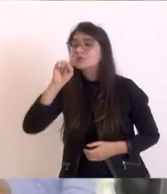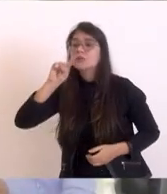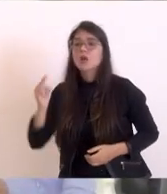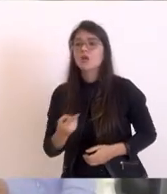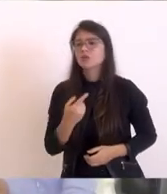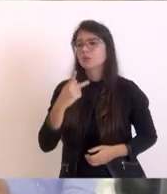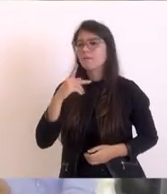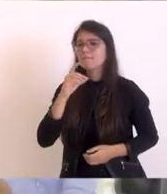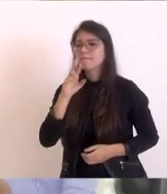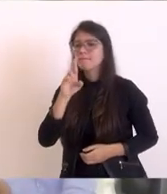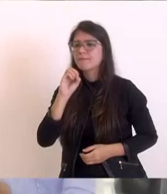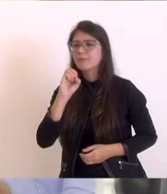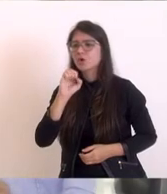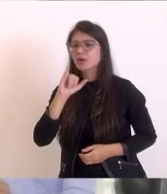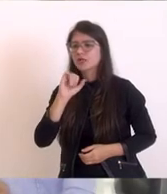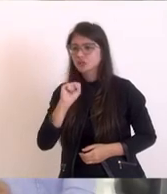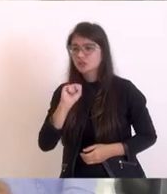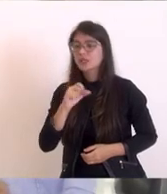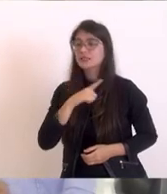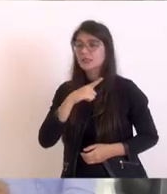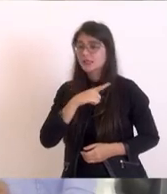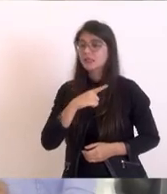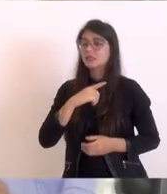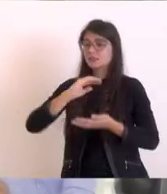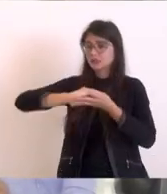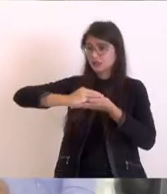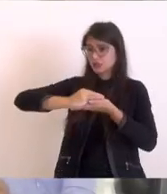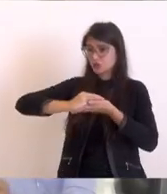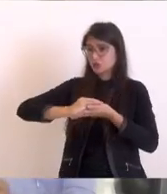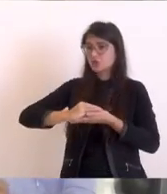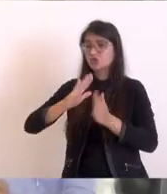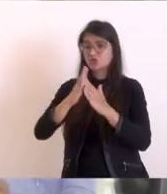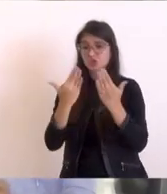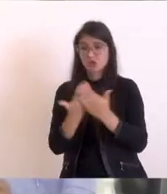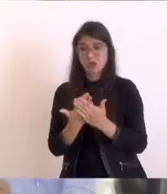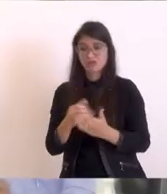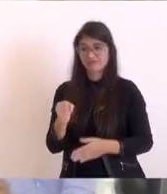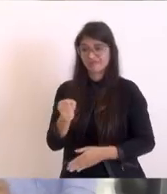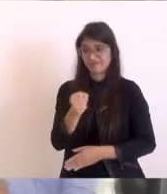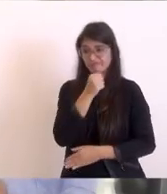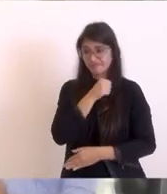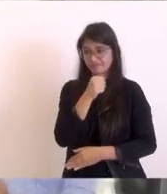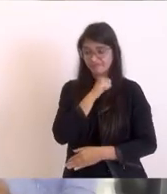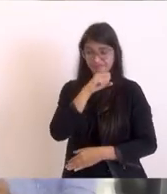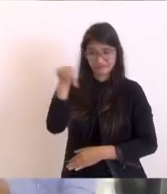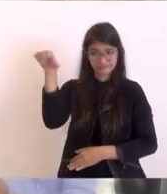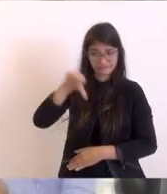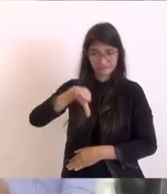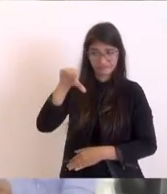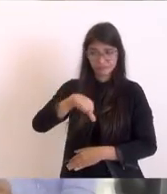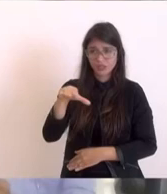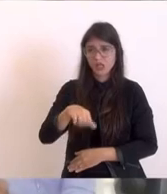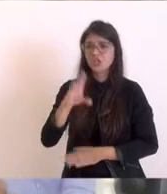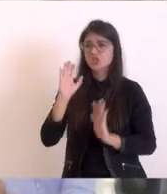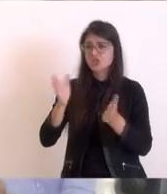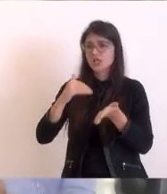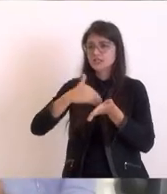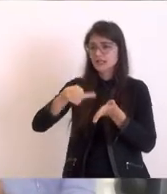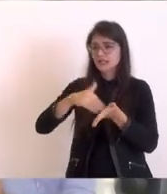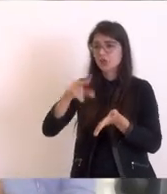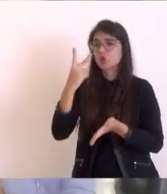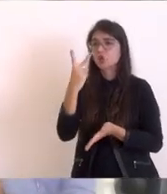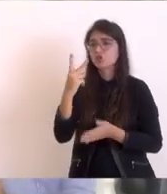município uma escola que está na carcaça lá. Já foram dois secretários, tiraram foto, tomaram lanche, fizeram tudo.